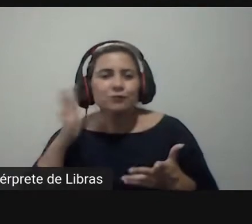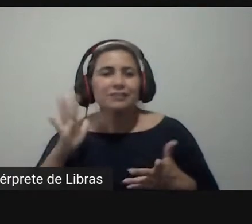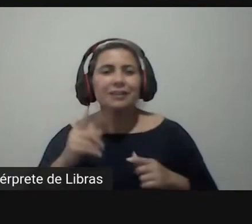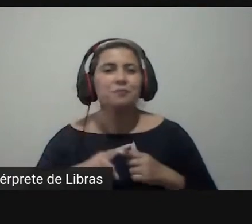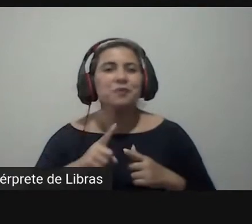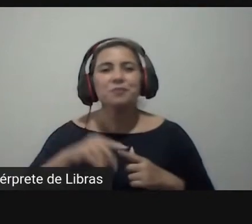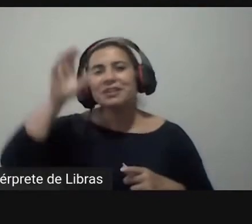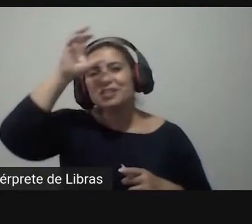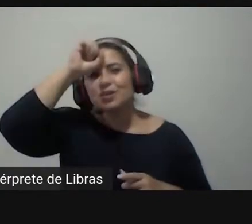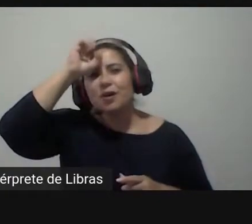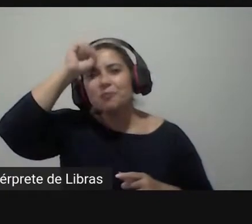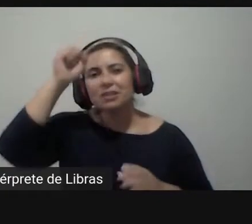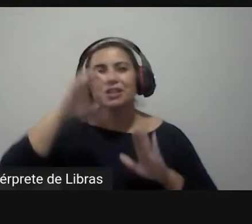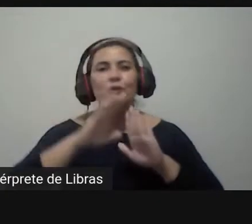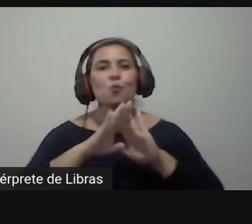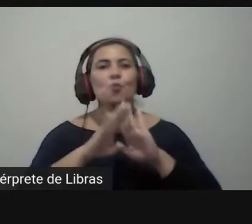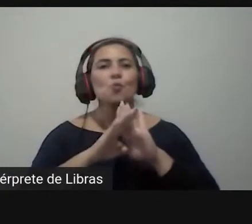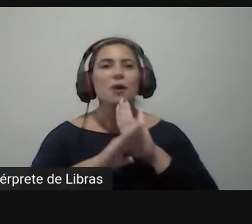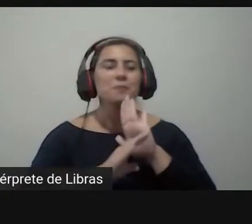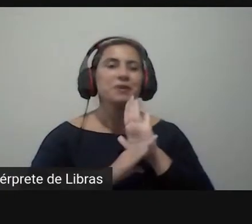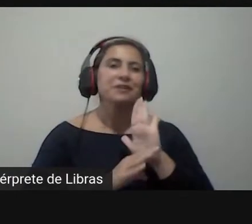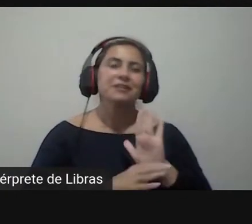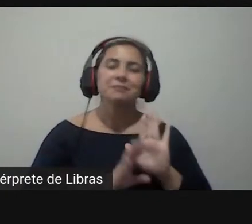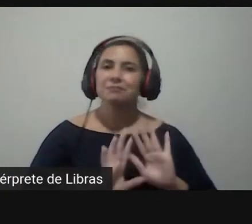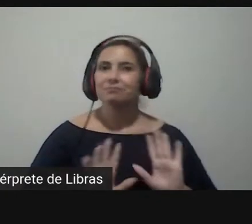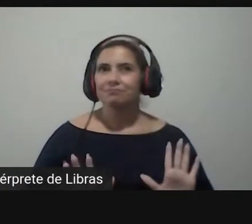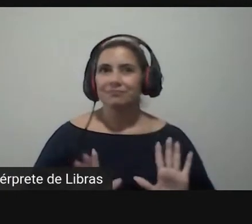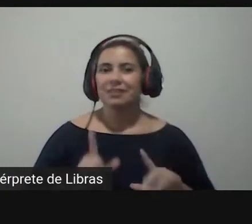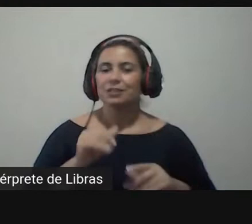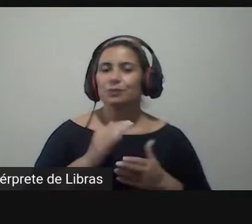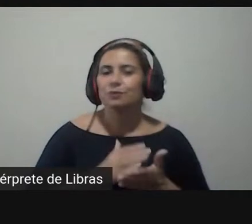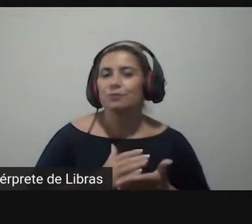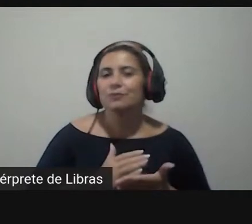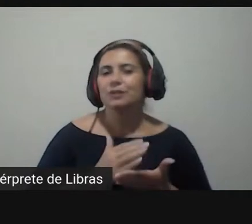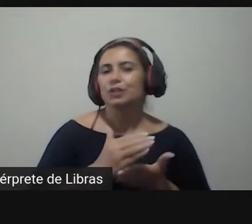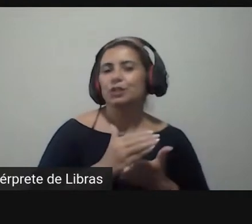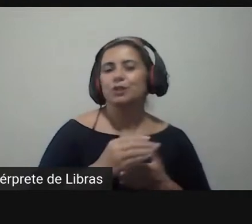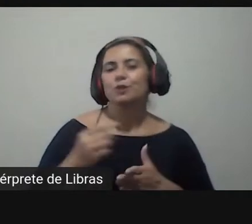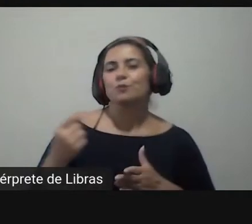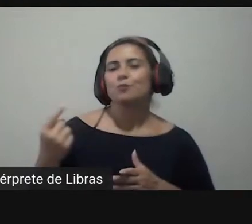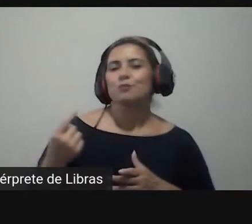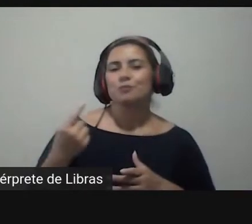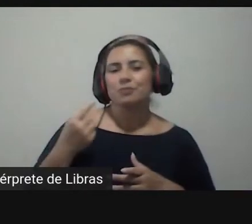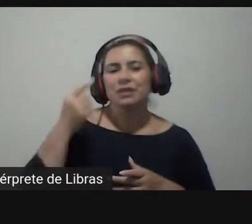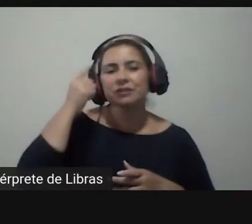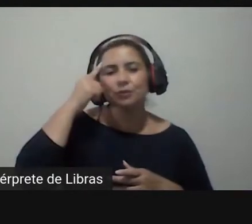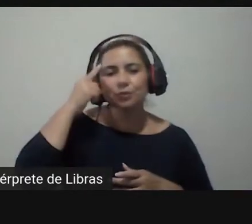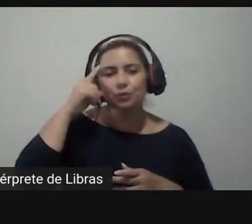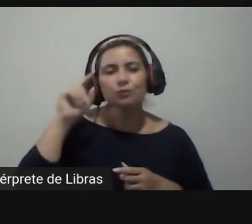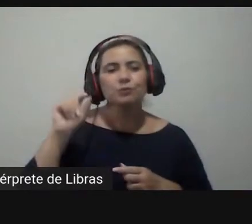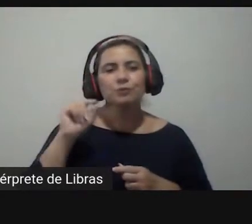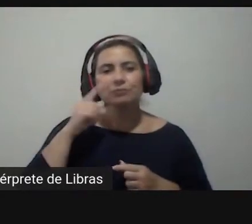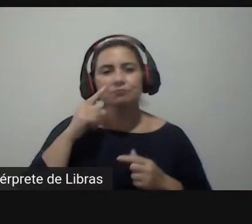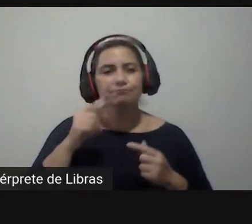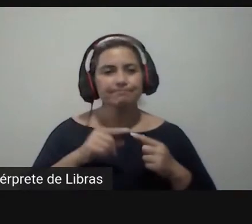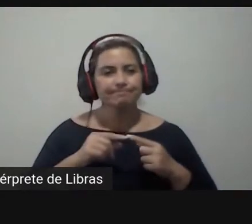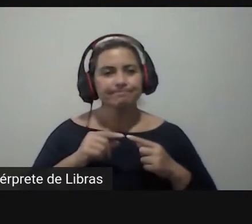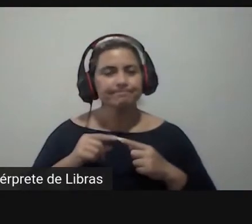concluindo eu acho que nós estamos nos estágios iniciais e a primeira a primeira coisa que tem muito a ver com